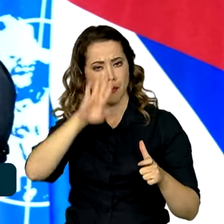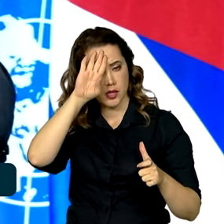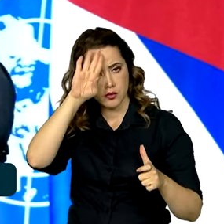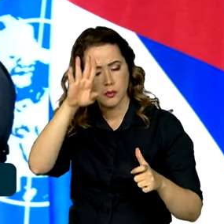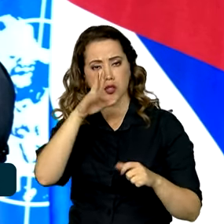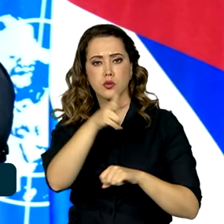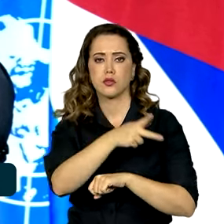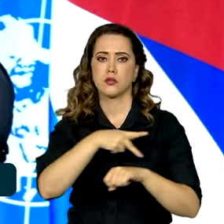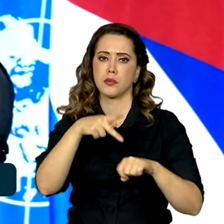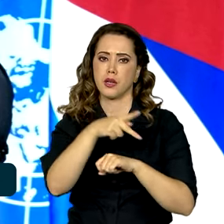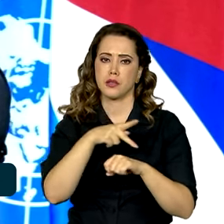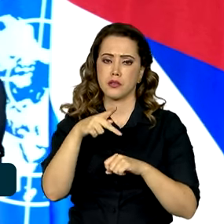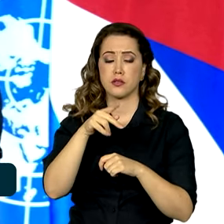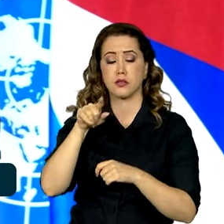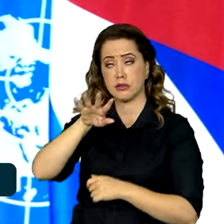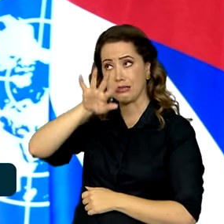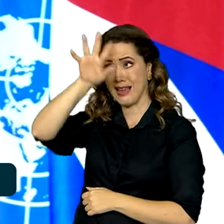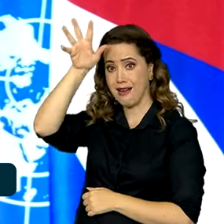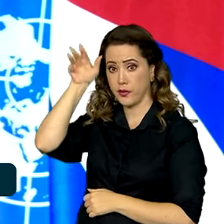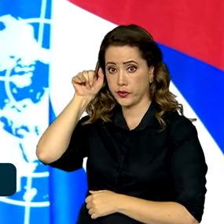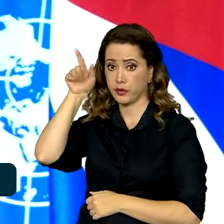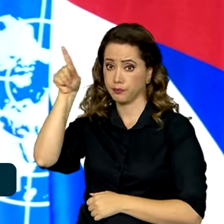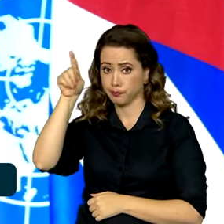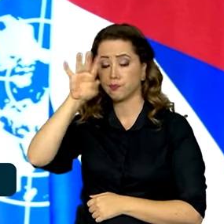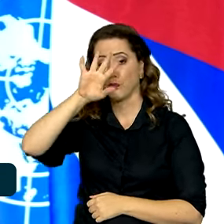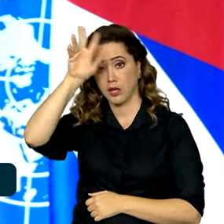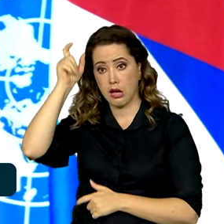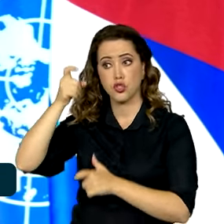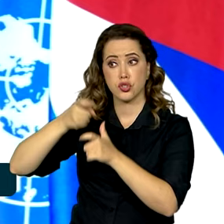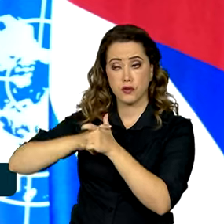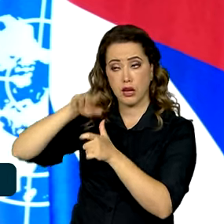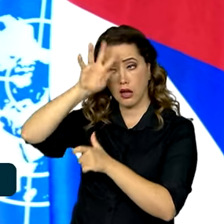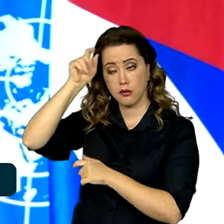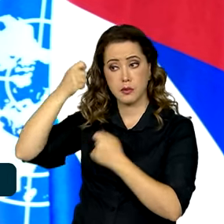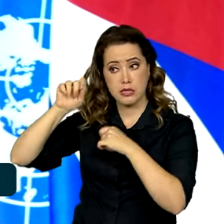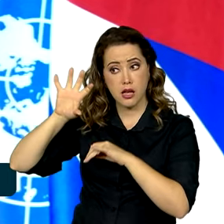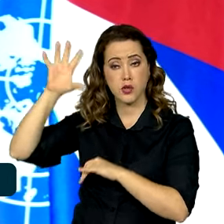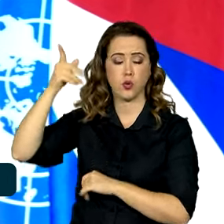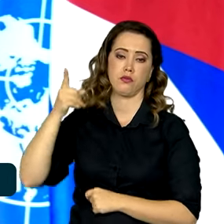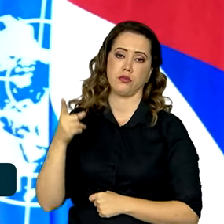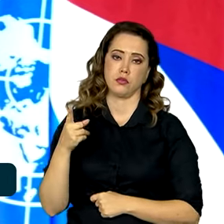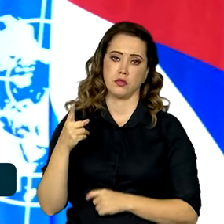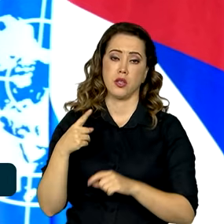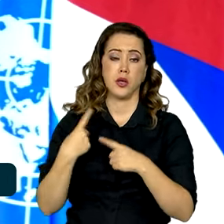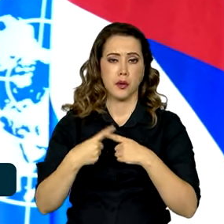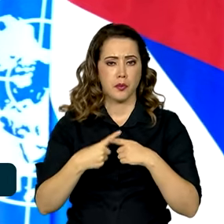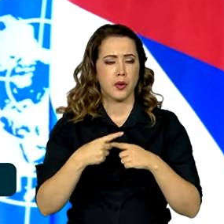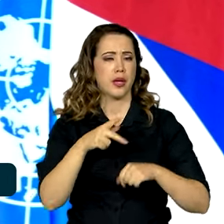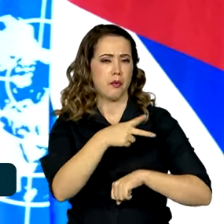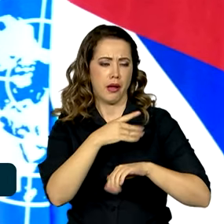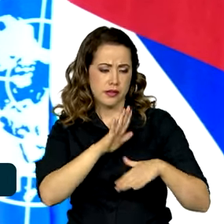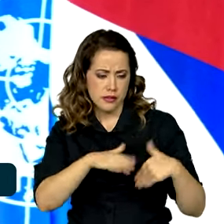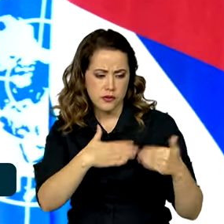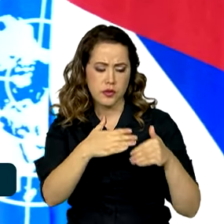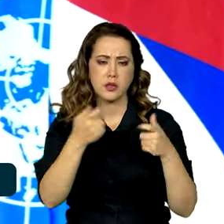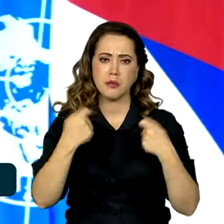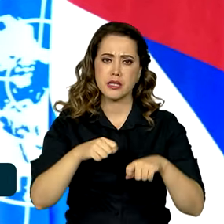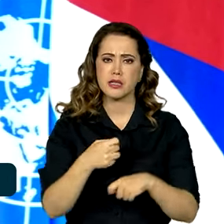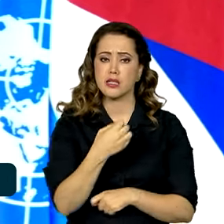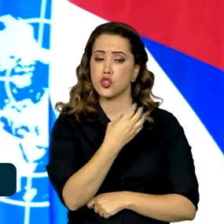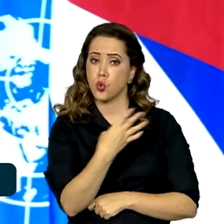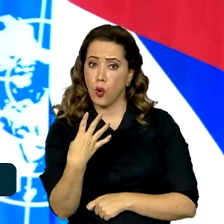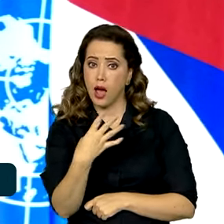dos países do continente africano. Países em desenvolvimento vão precisar de 4 a 6